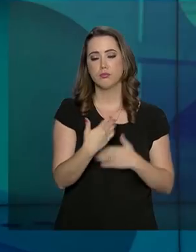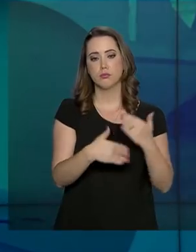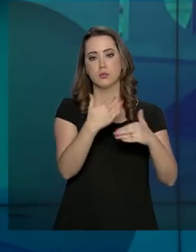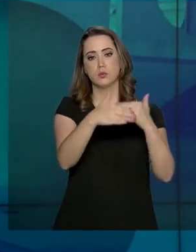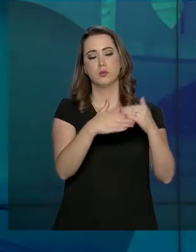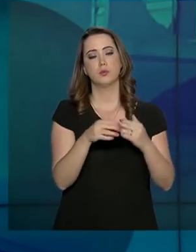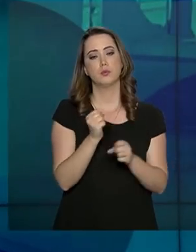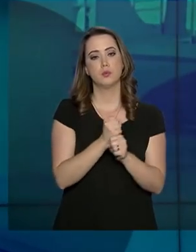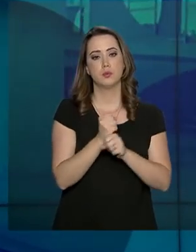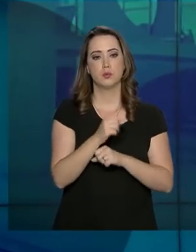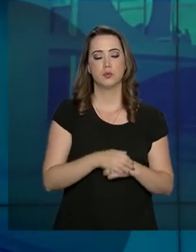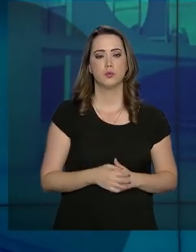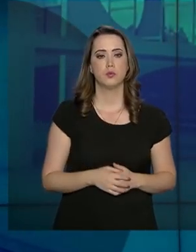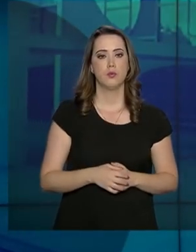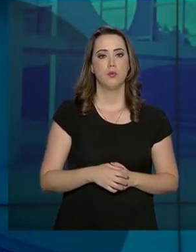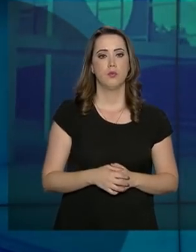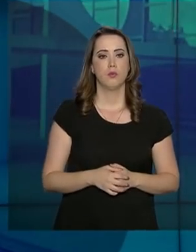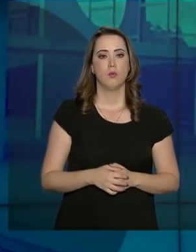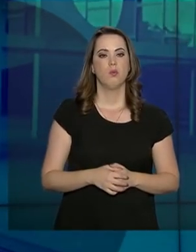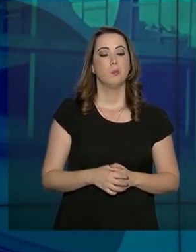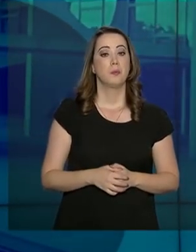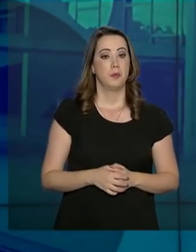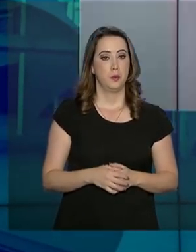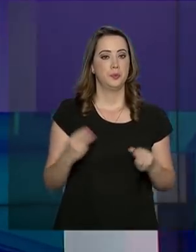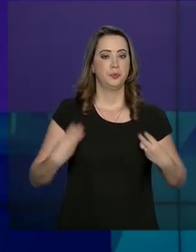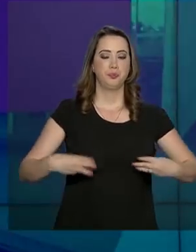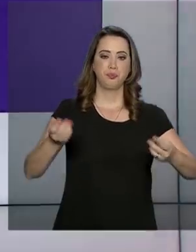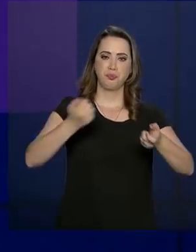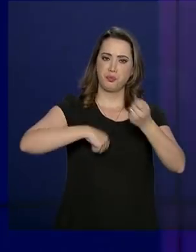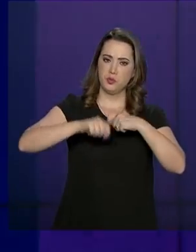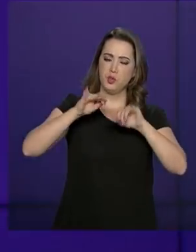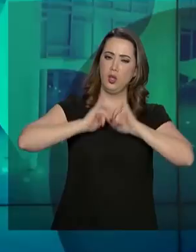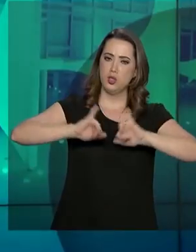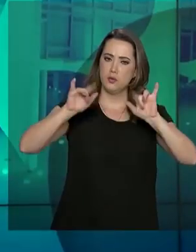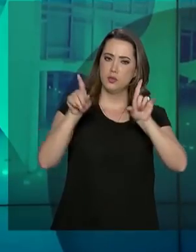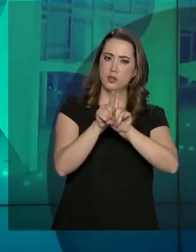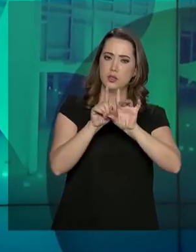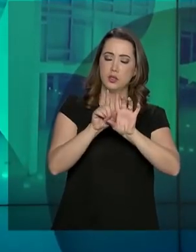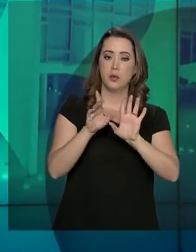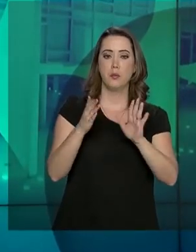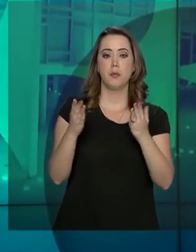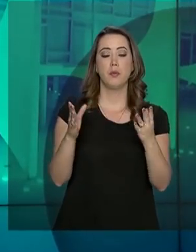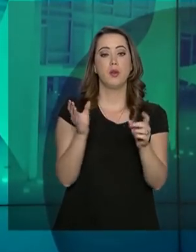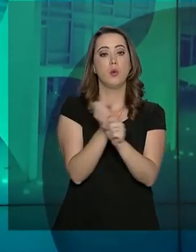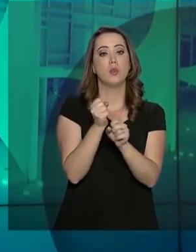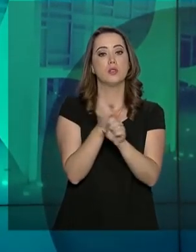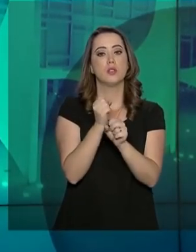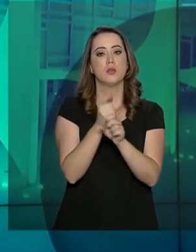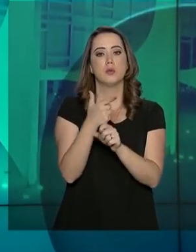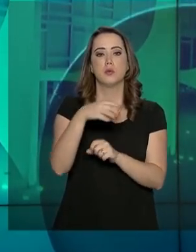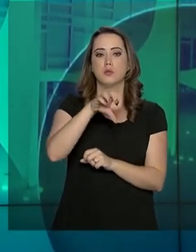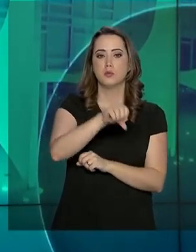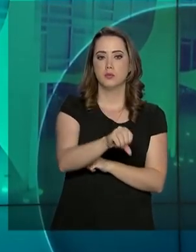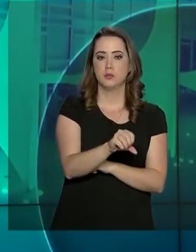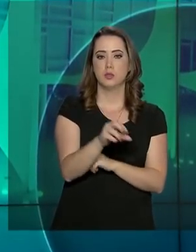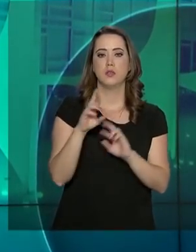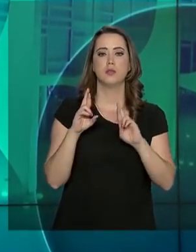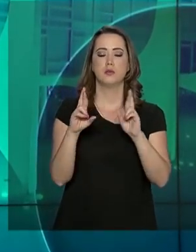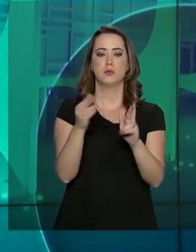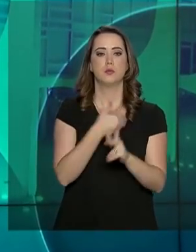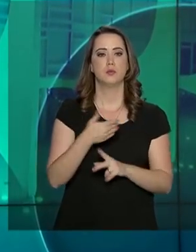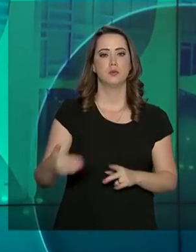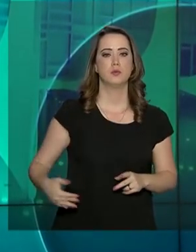ano. O Ministério da Economia divulgou também a previsão para o fechamento da balança em 2019. A